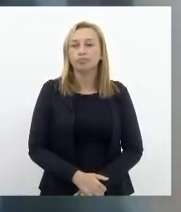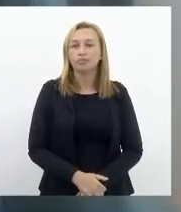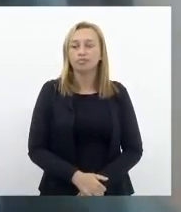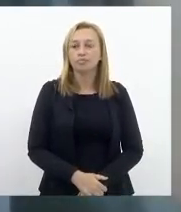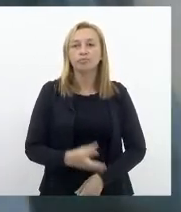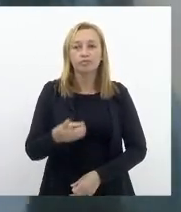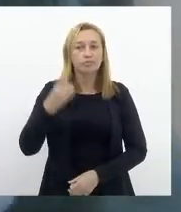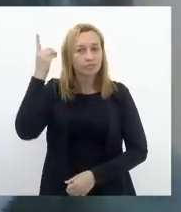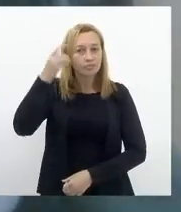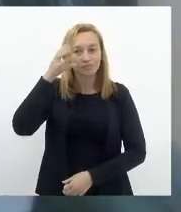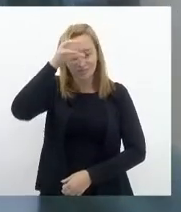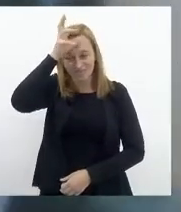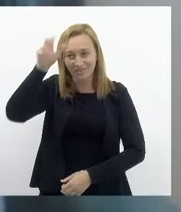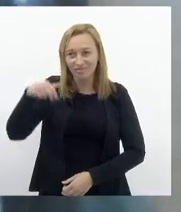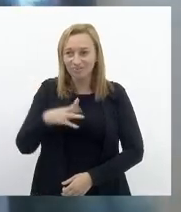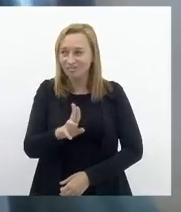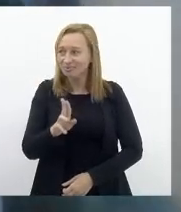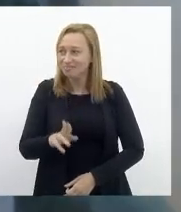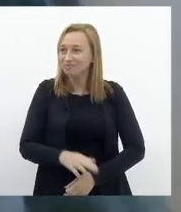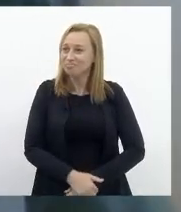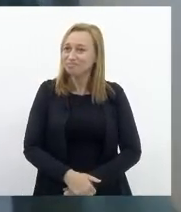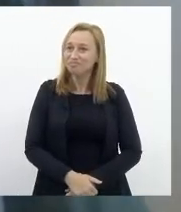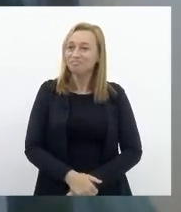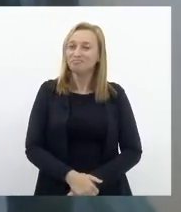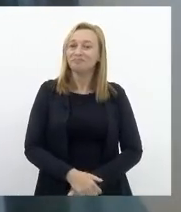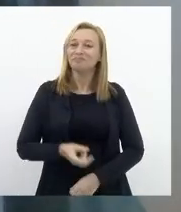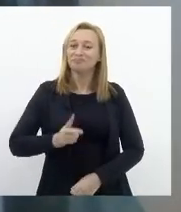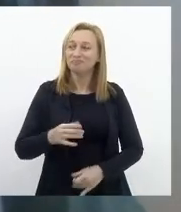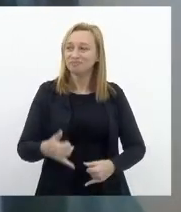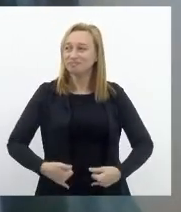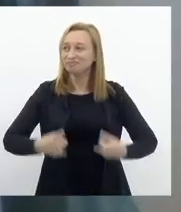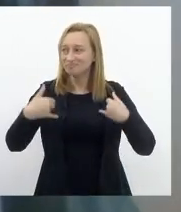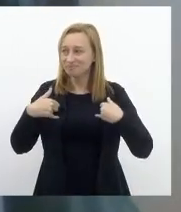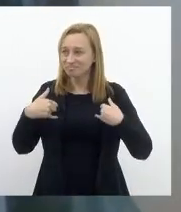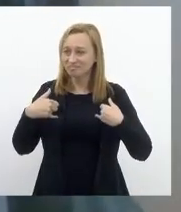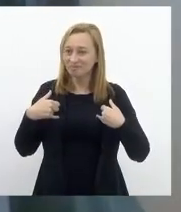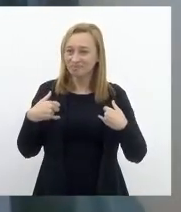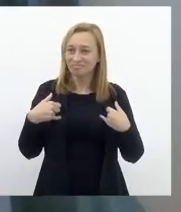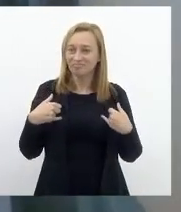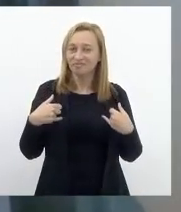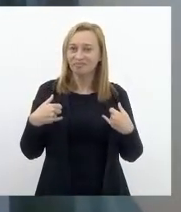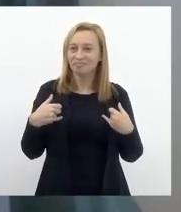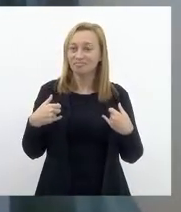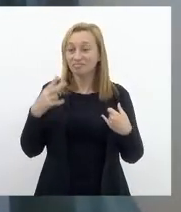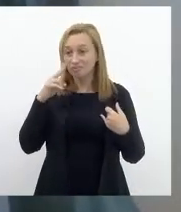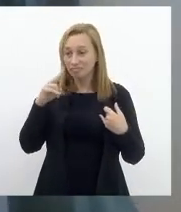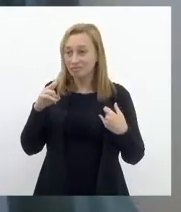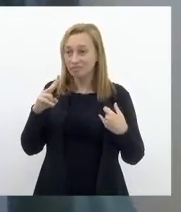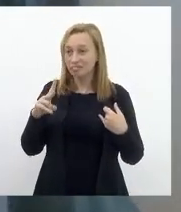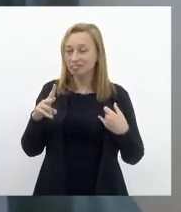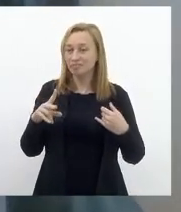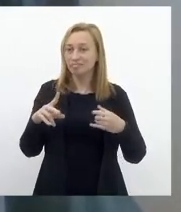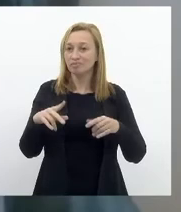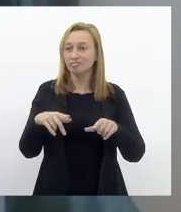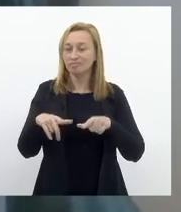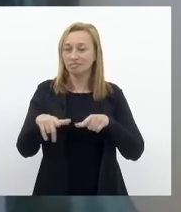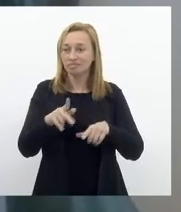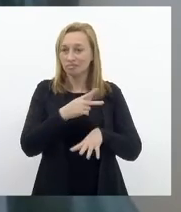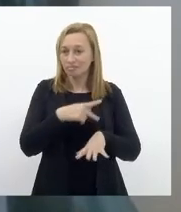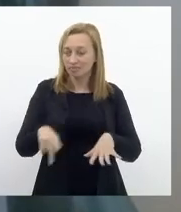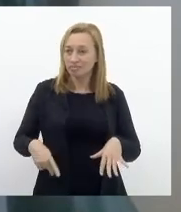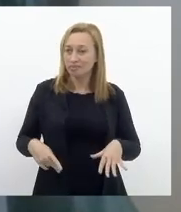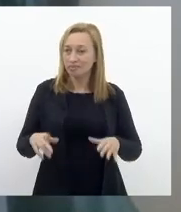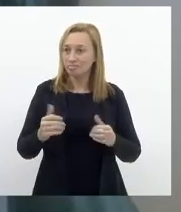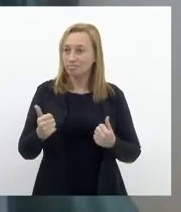Deputada Tiazul, sempre uma honra e um privilégio tê-la presidindo os nossos trabalhos, em